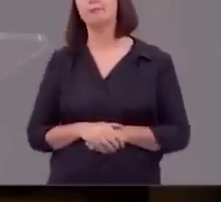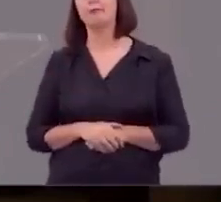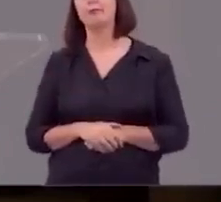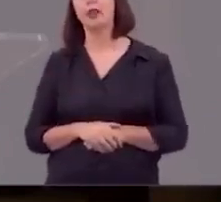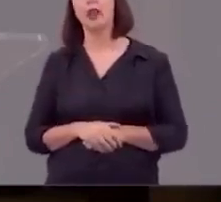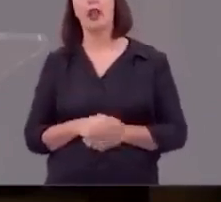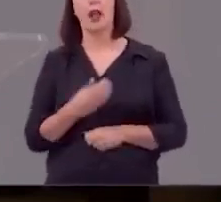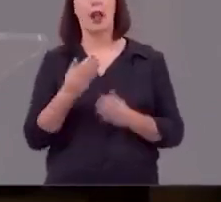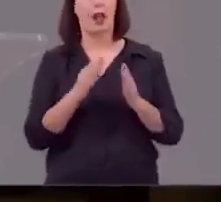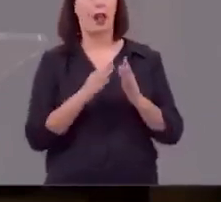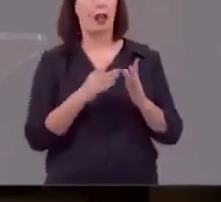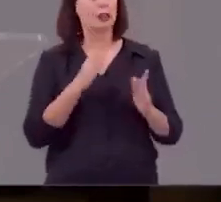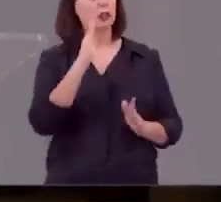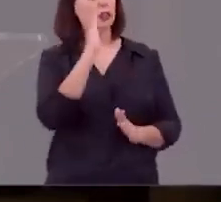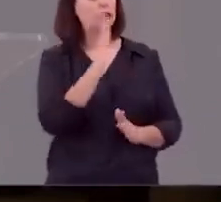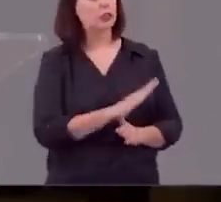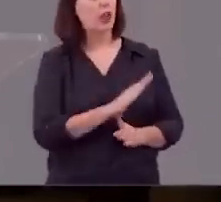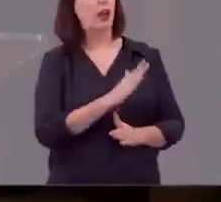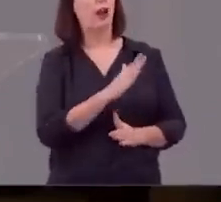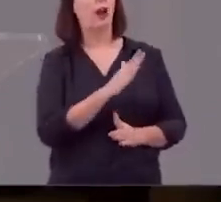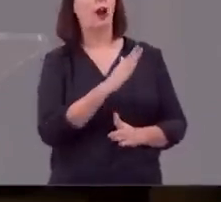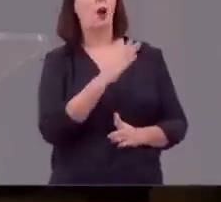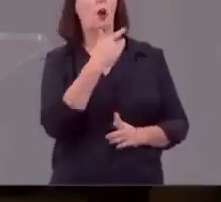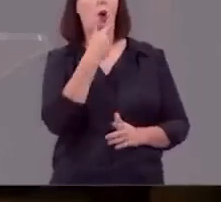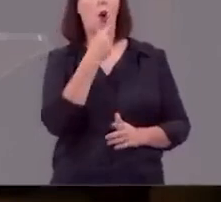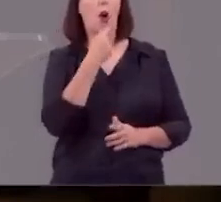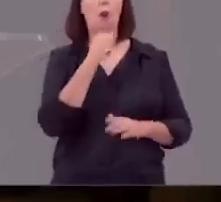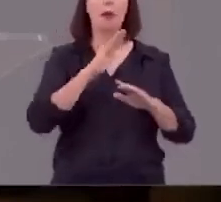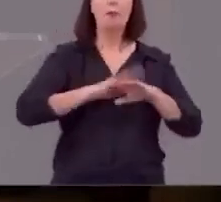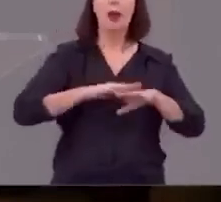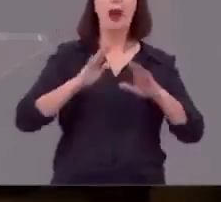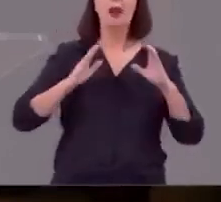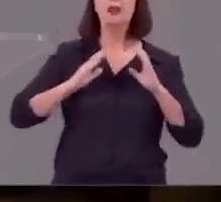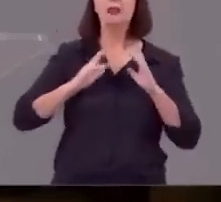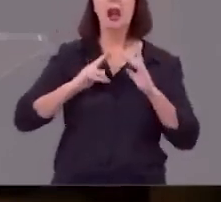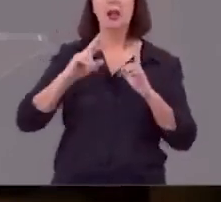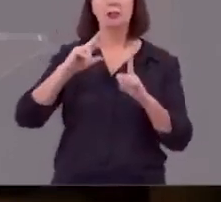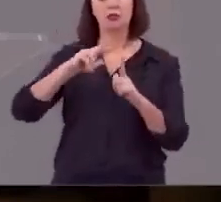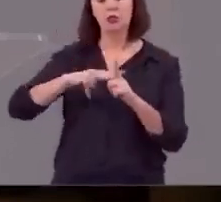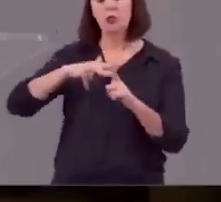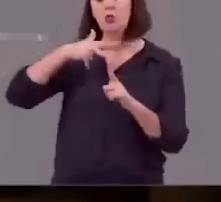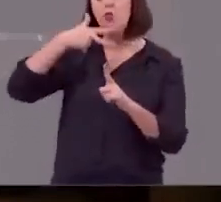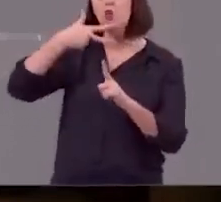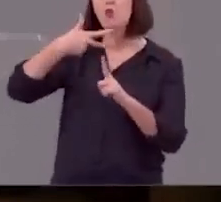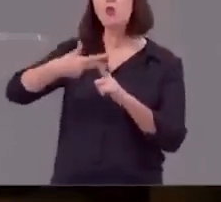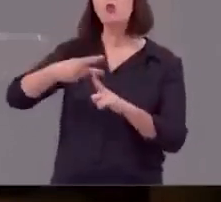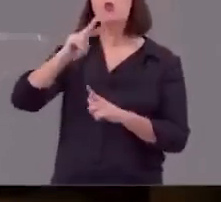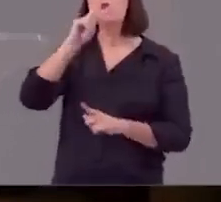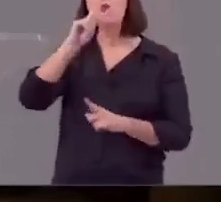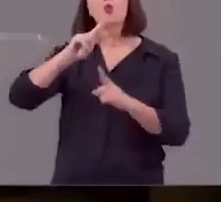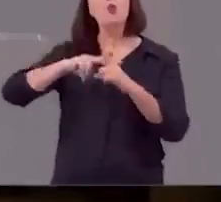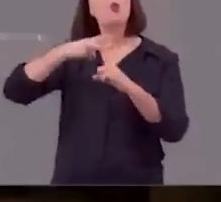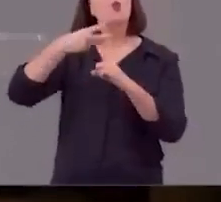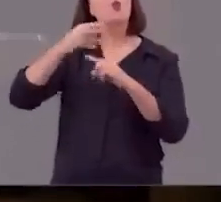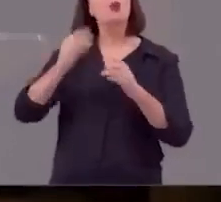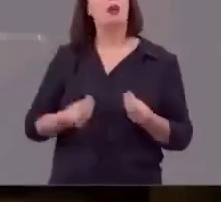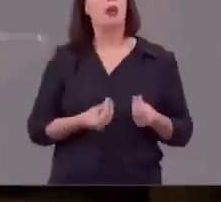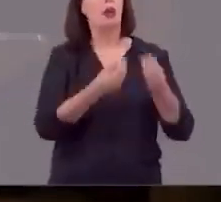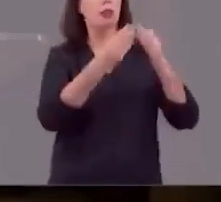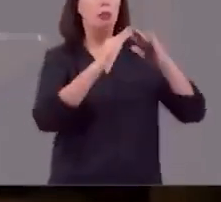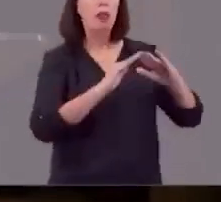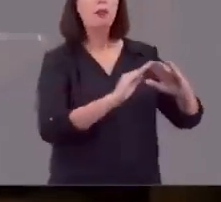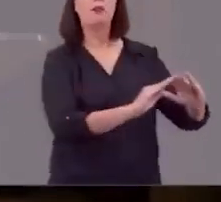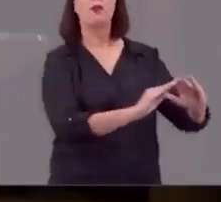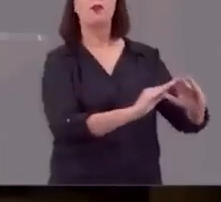diz a Bíblia que sendo ele já outrora o homem mais rico agora é duplamente o mais rico porque Deus devolve e restitui em